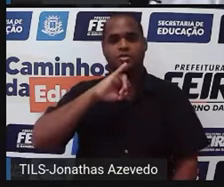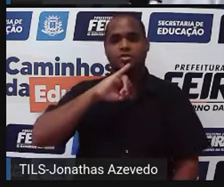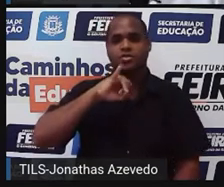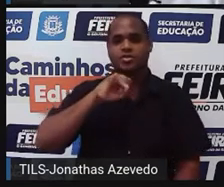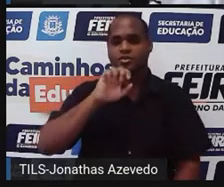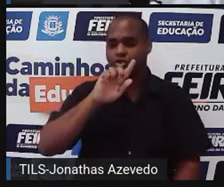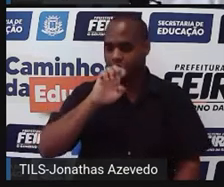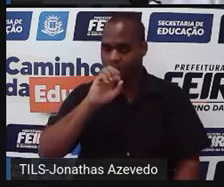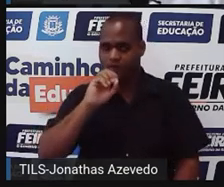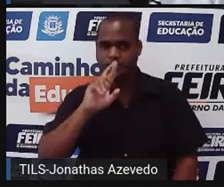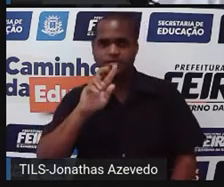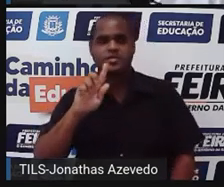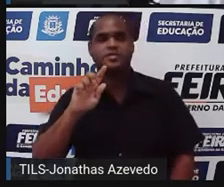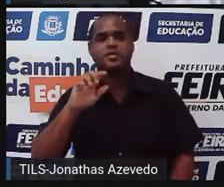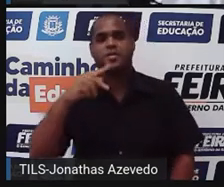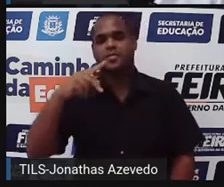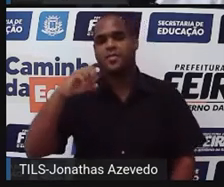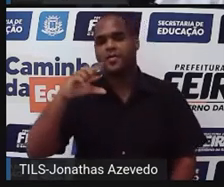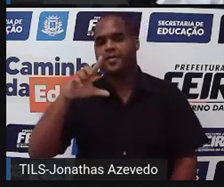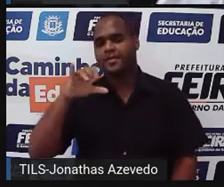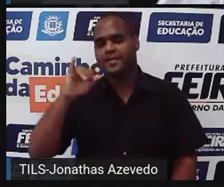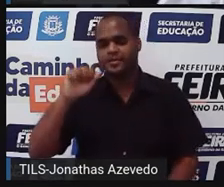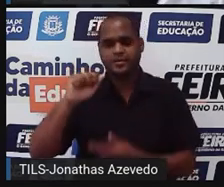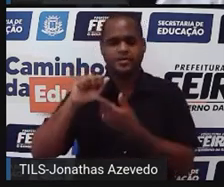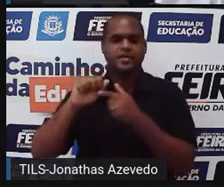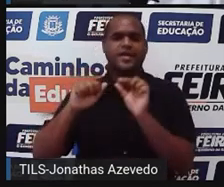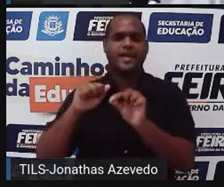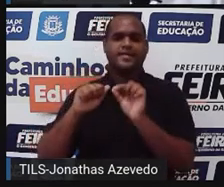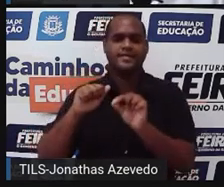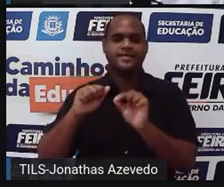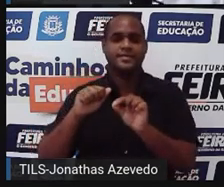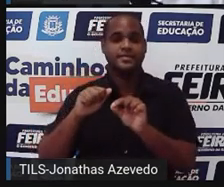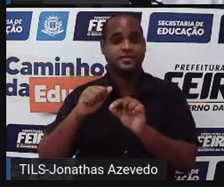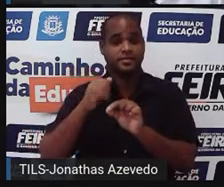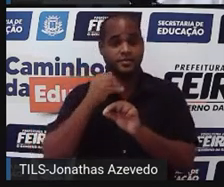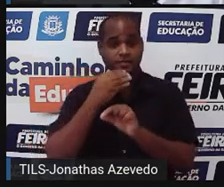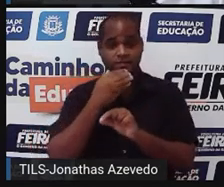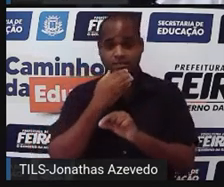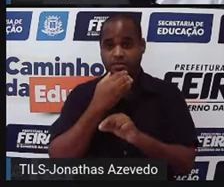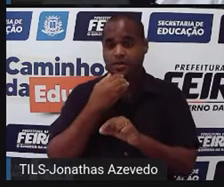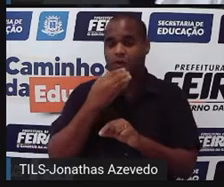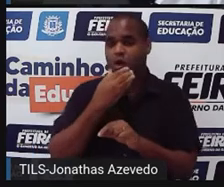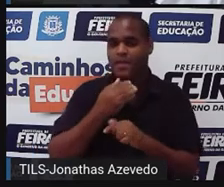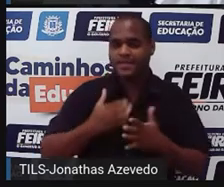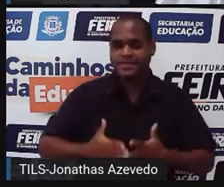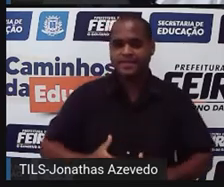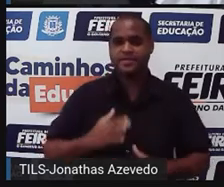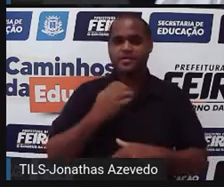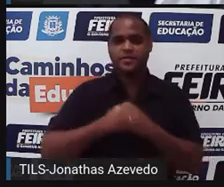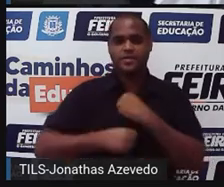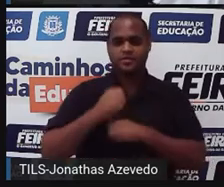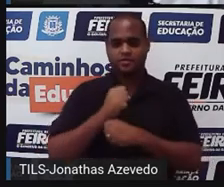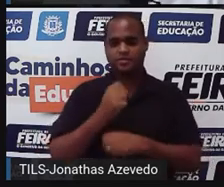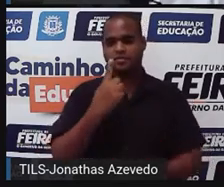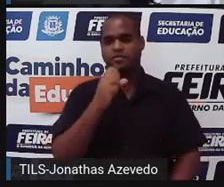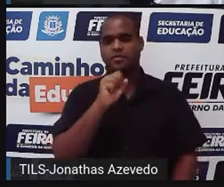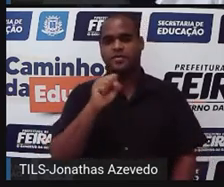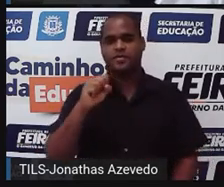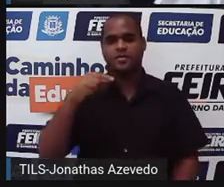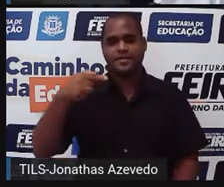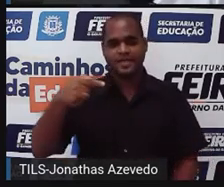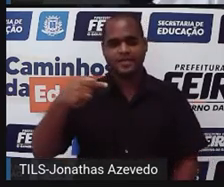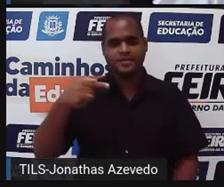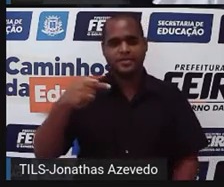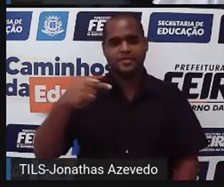né? Quem foi Jorge Pólia? Olha só, ele nasceu no ano de 1887 e